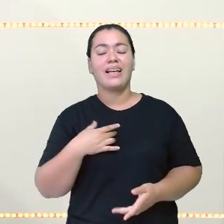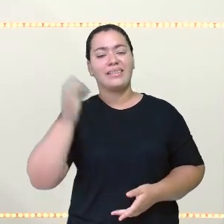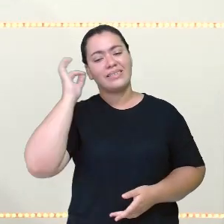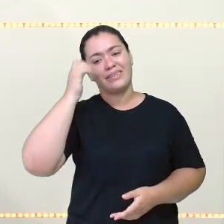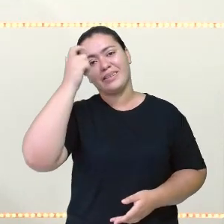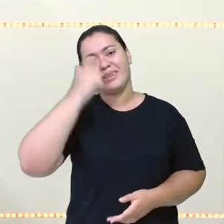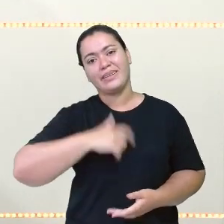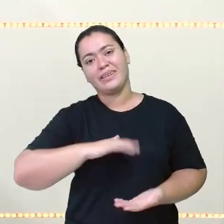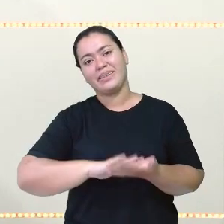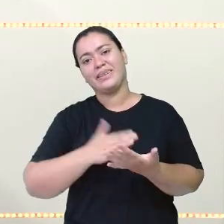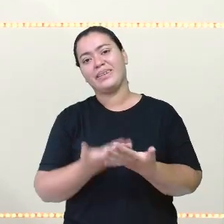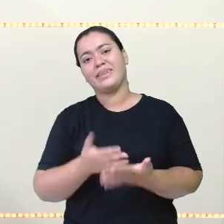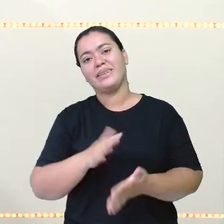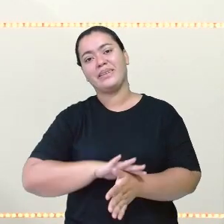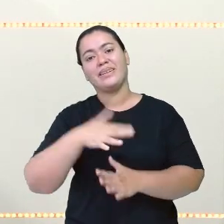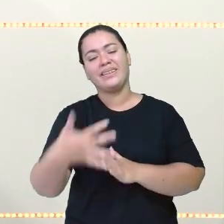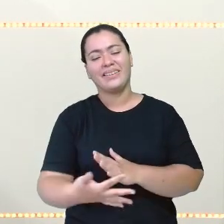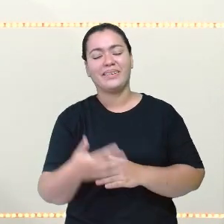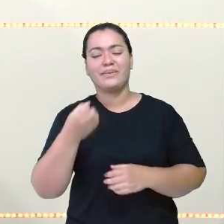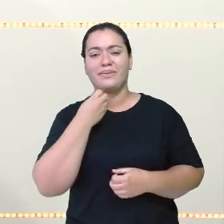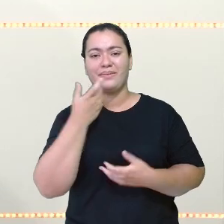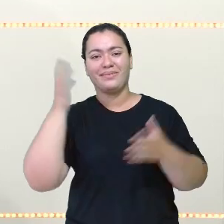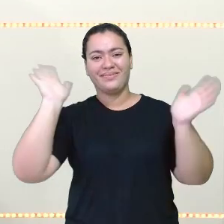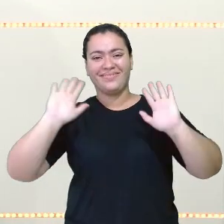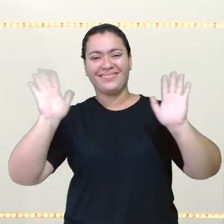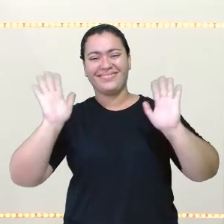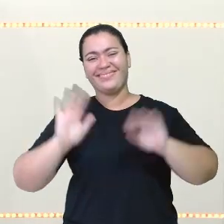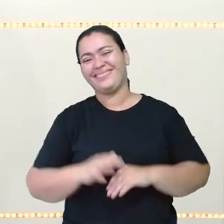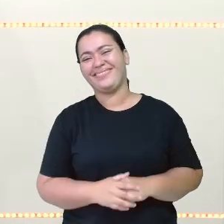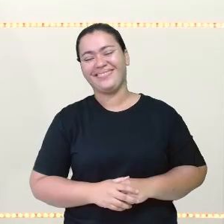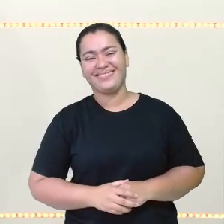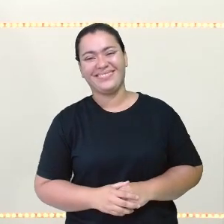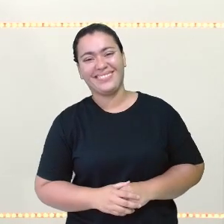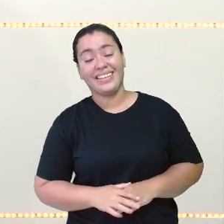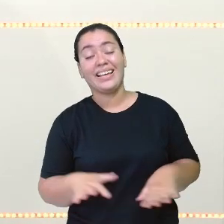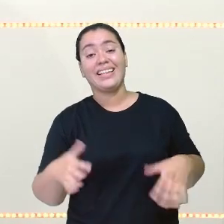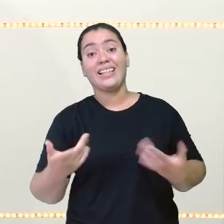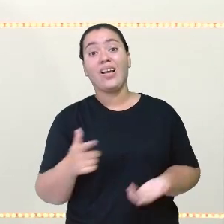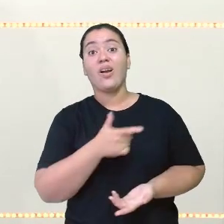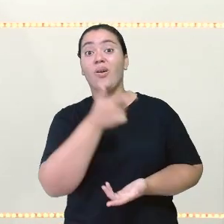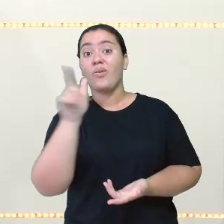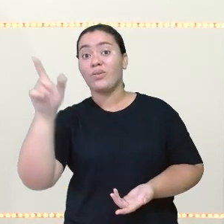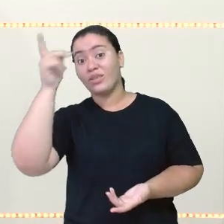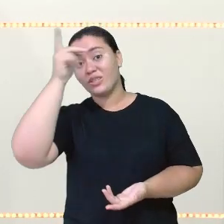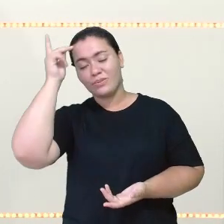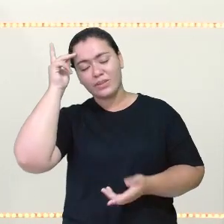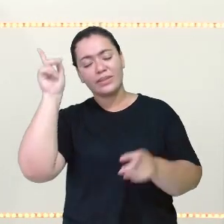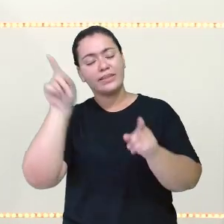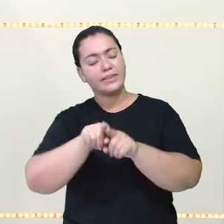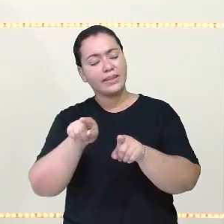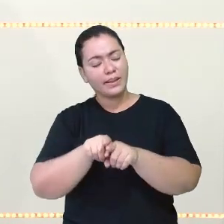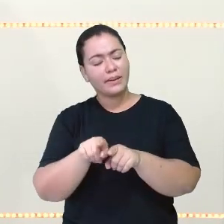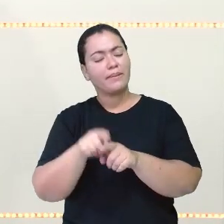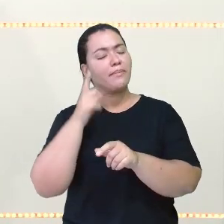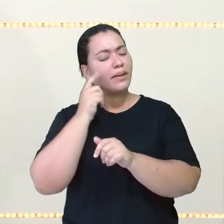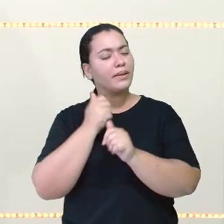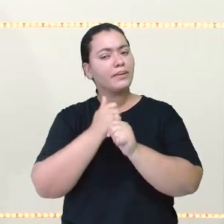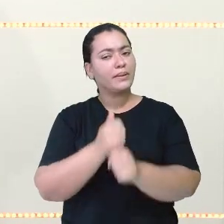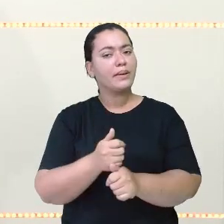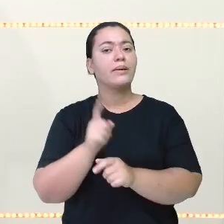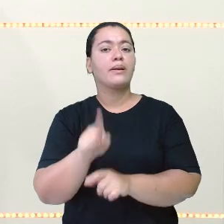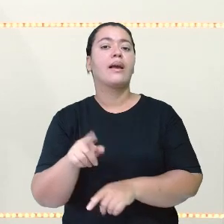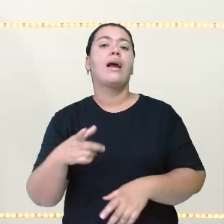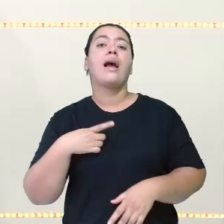Gisela. Seja muito bem-vinda Gisela para poder outras pessoas acompanhar e incluir